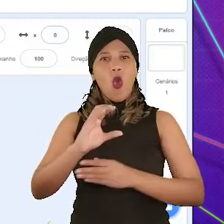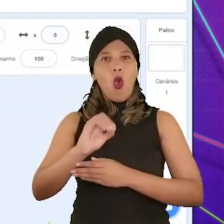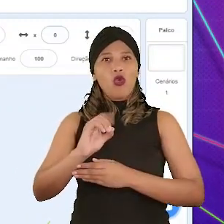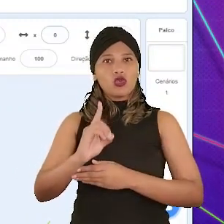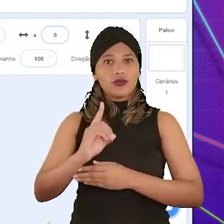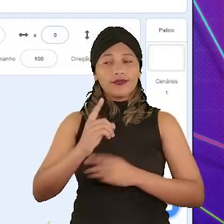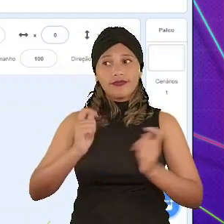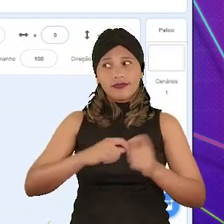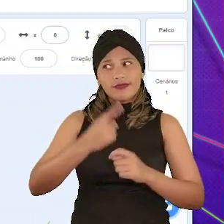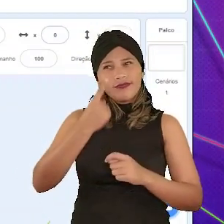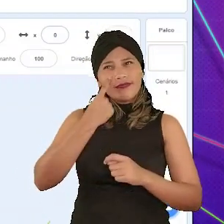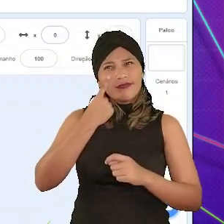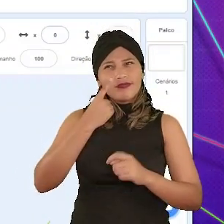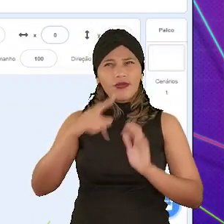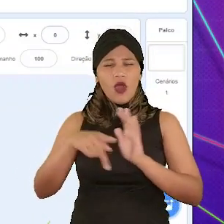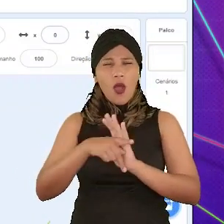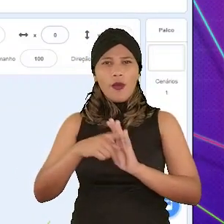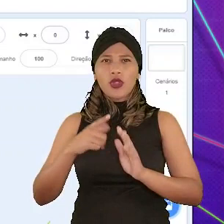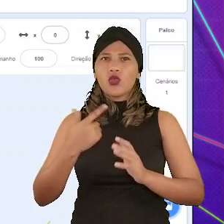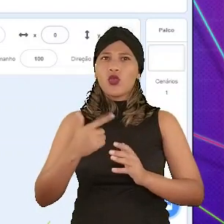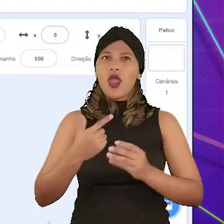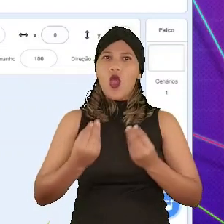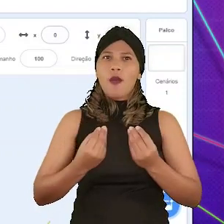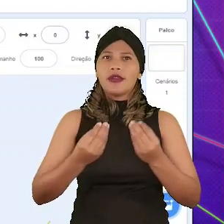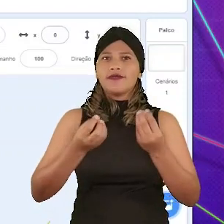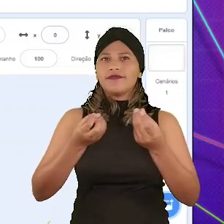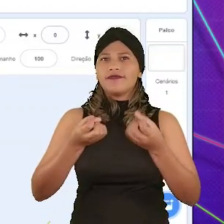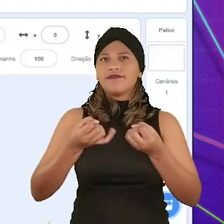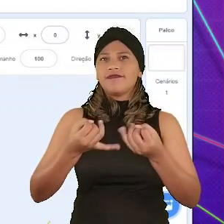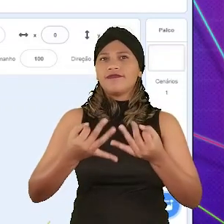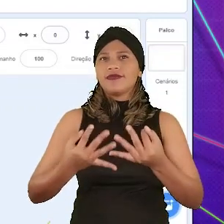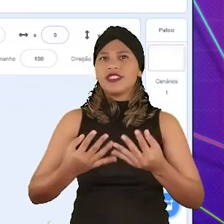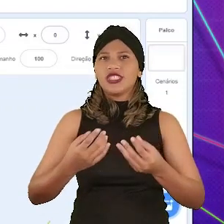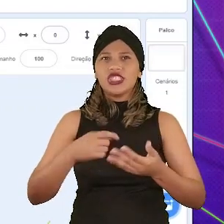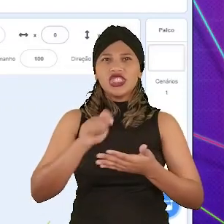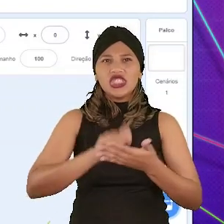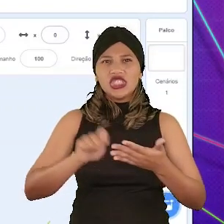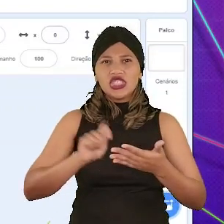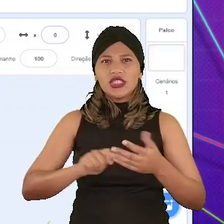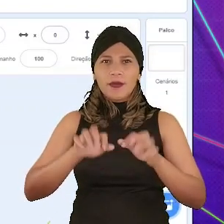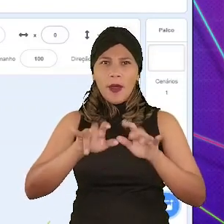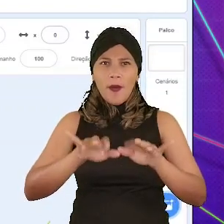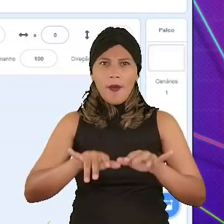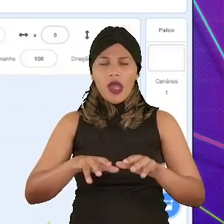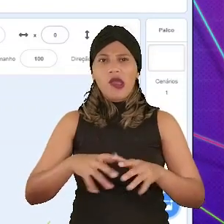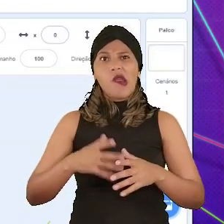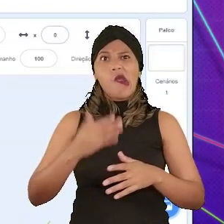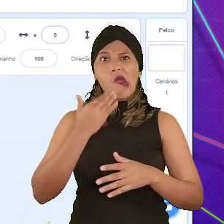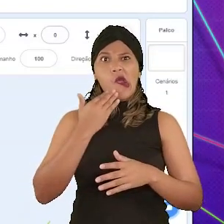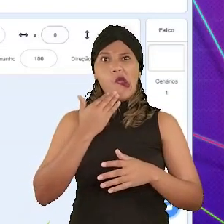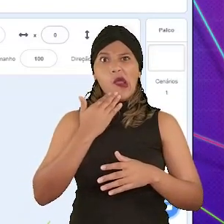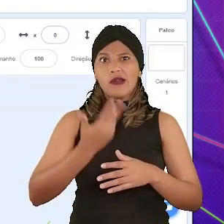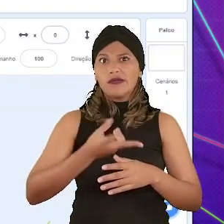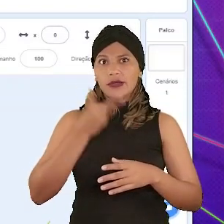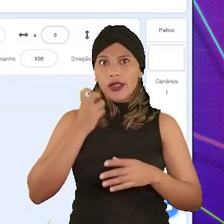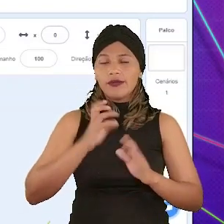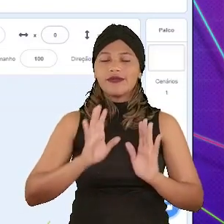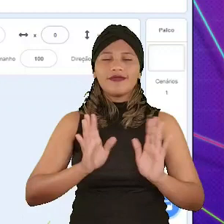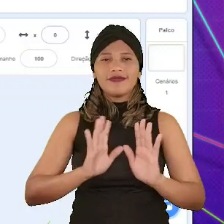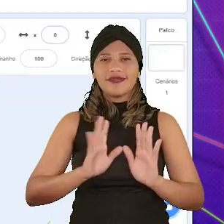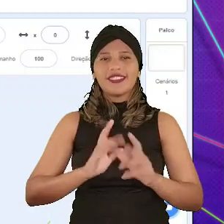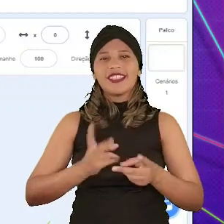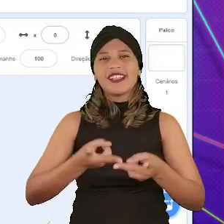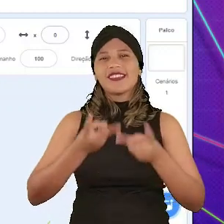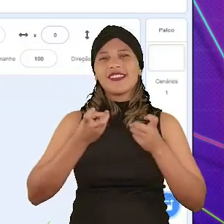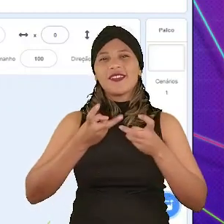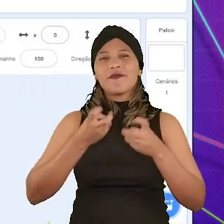faremos nosso código. Mas como vocês podem perceber, essa parte não tem como escrever. Mas relaxe, isso não é um mau funcionamento, como vocês já